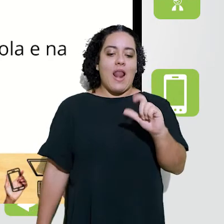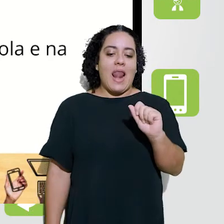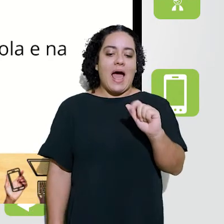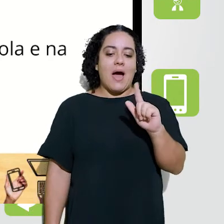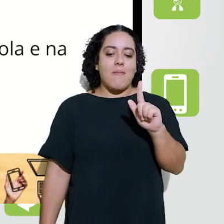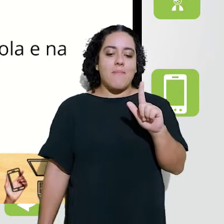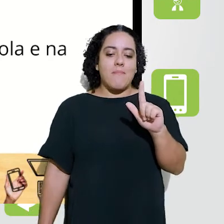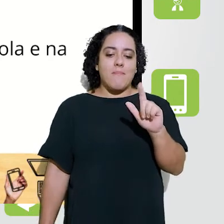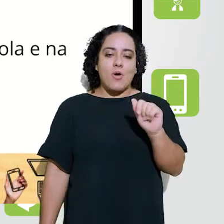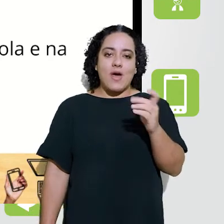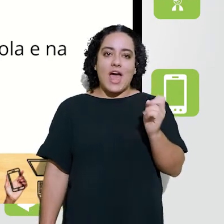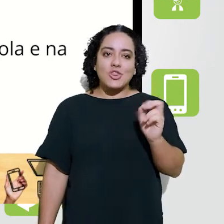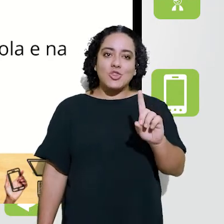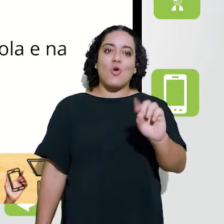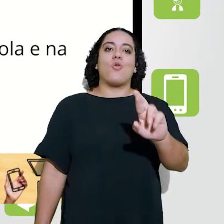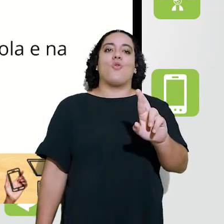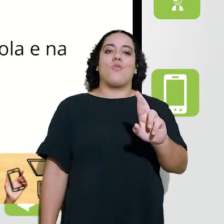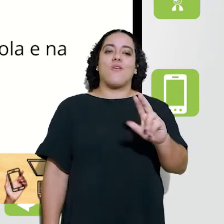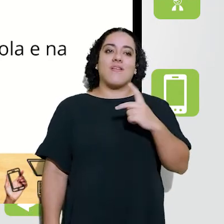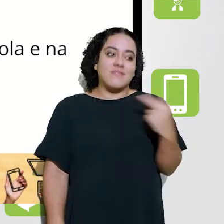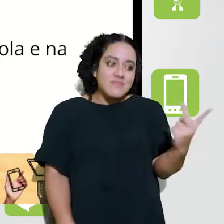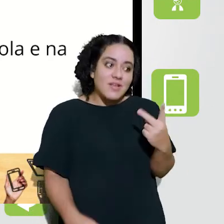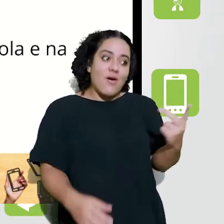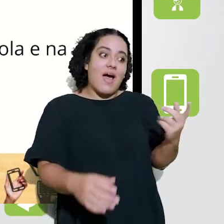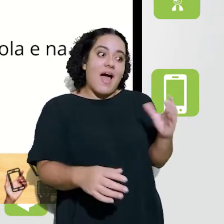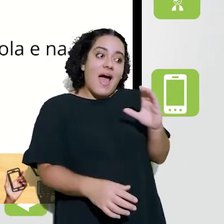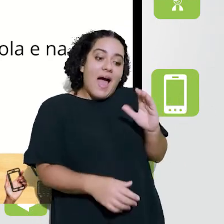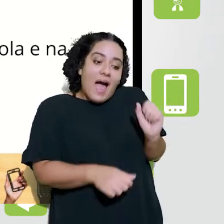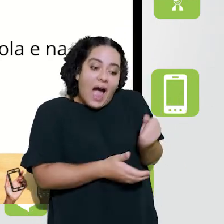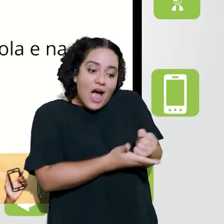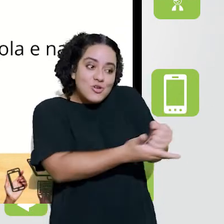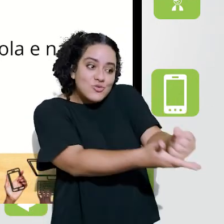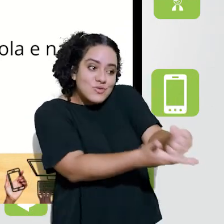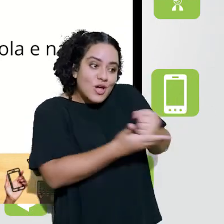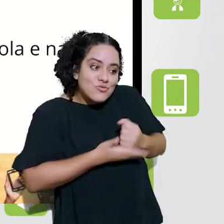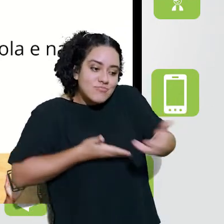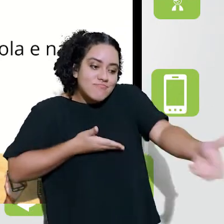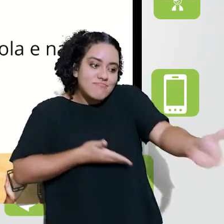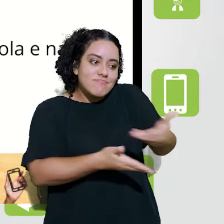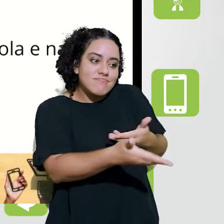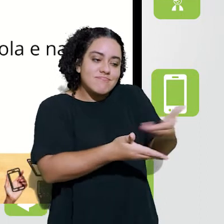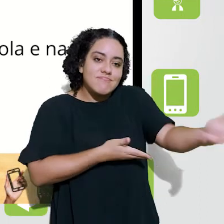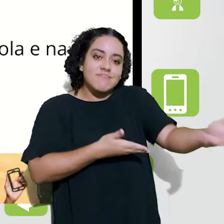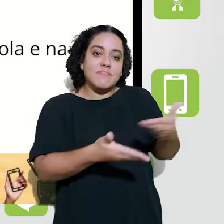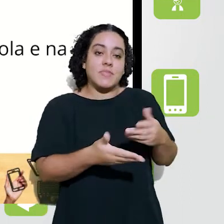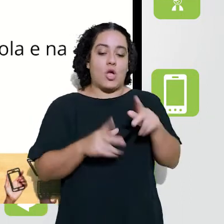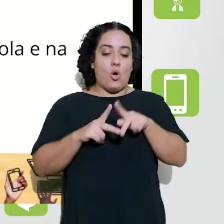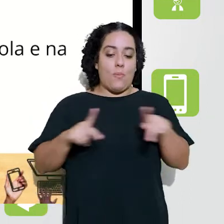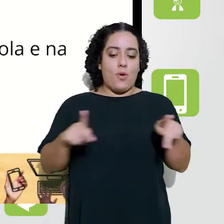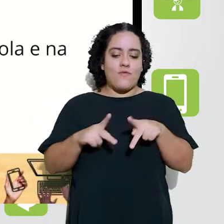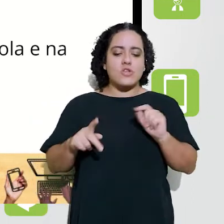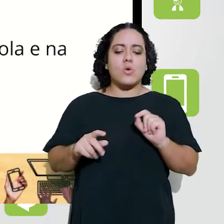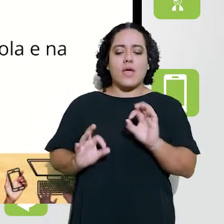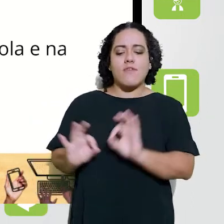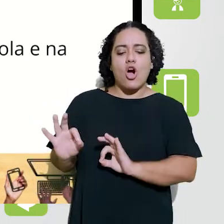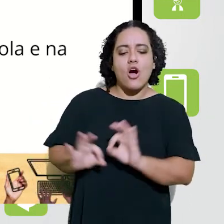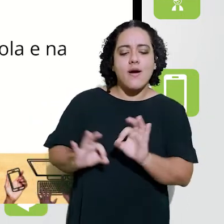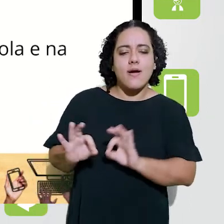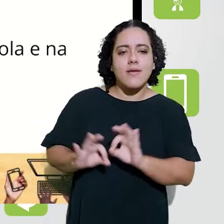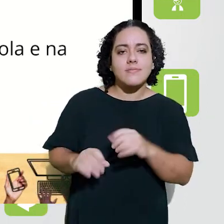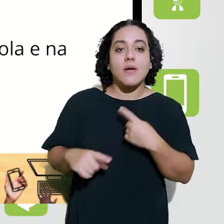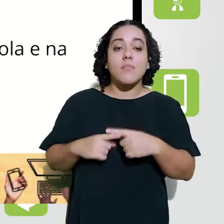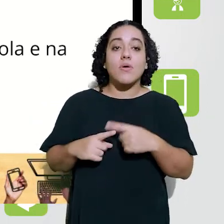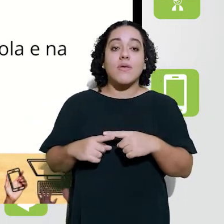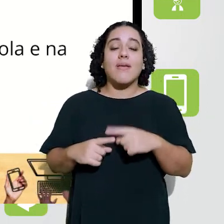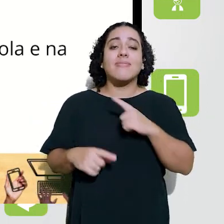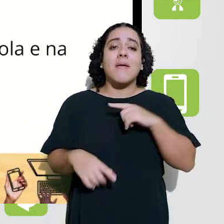né, como aquele colaborador, aquele copartícipe de todo esse processo. O papel do professor é mediar,